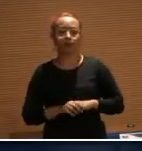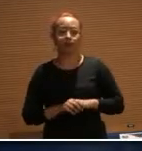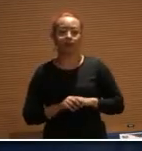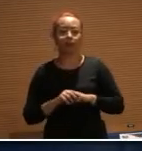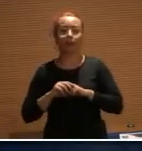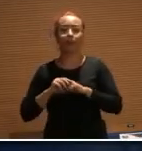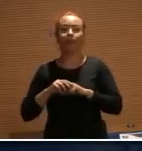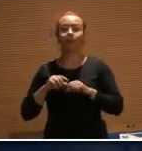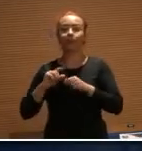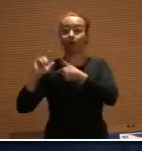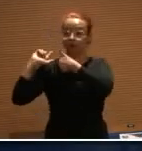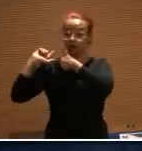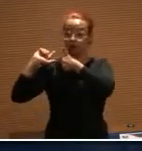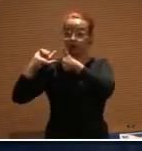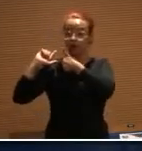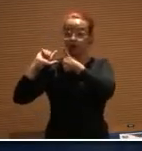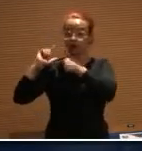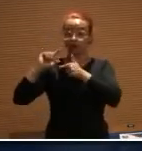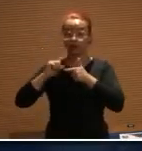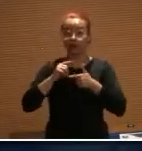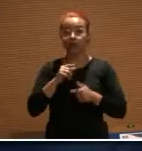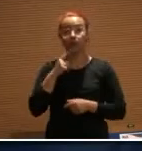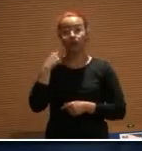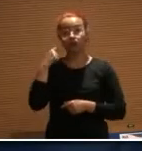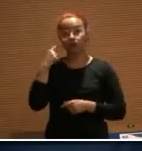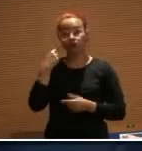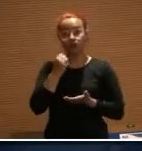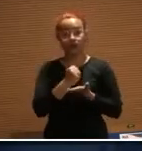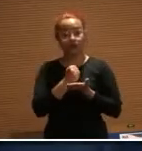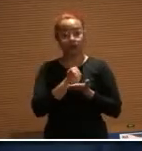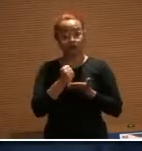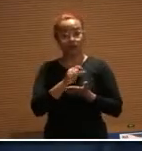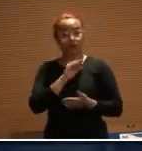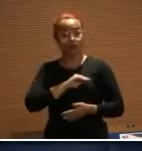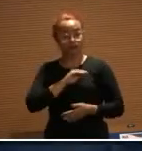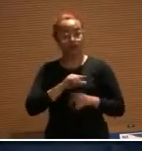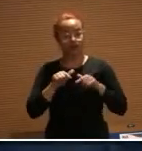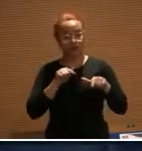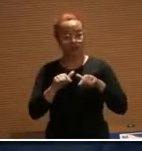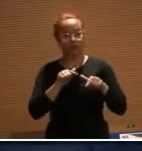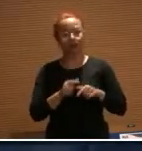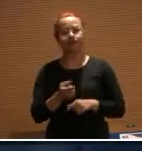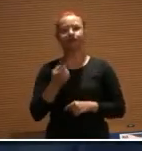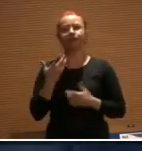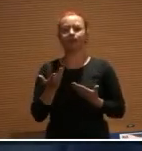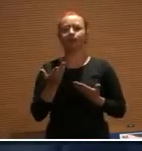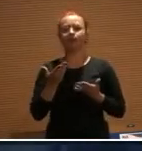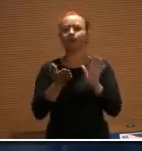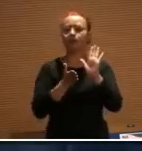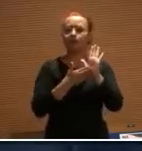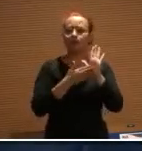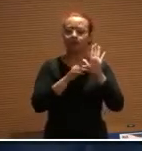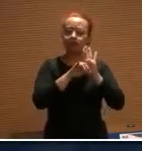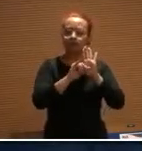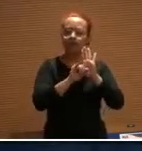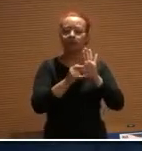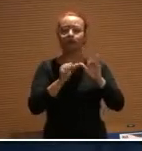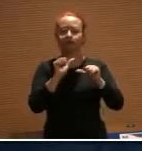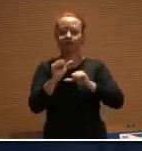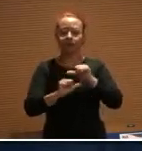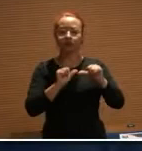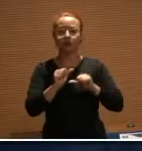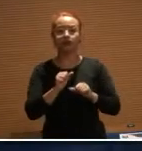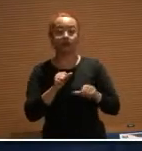advogados empregados, com a tramitação de projetos de leis que tiveram a intenção de modificar exatamente a relação de emprego e